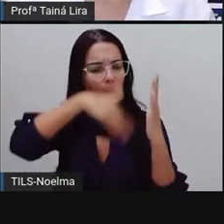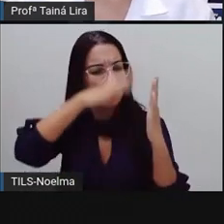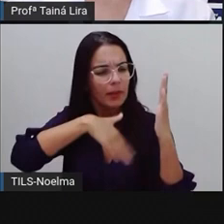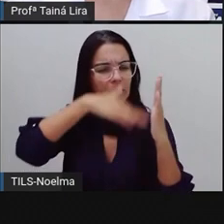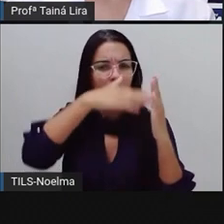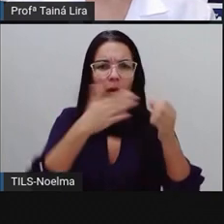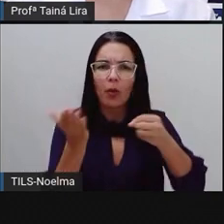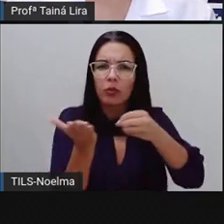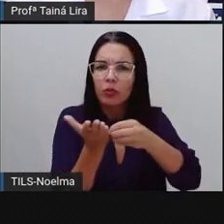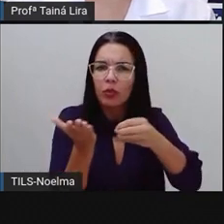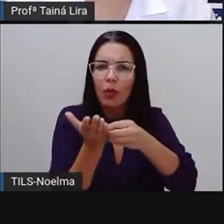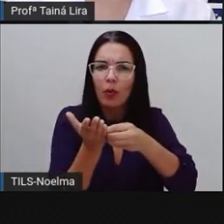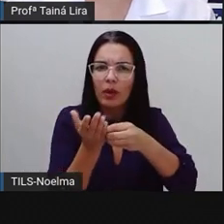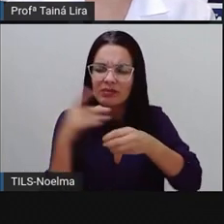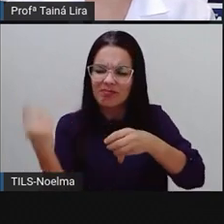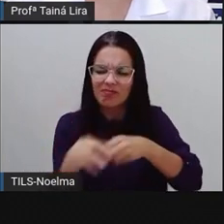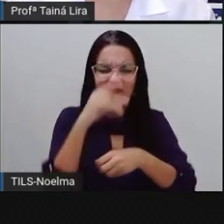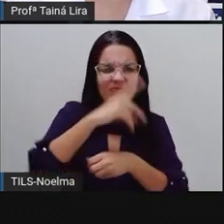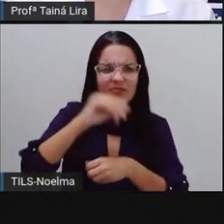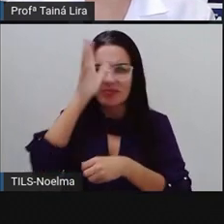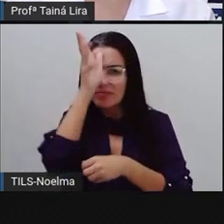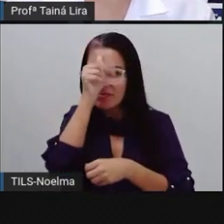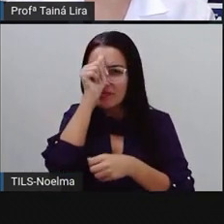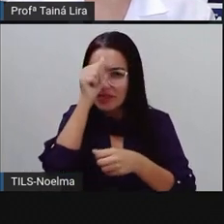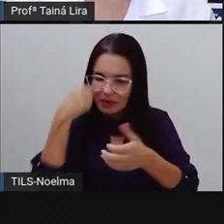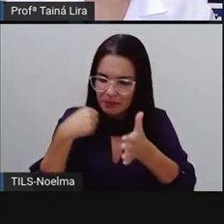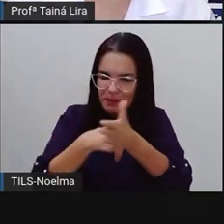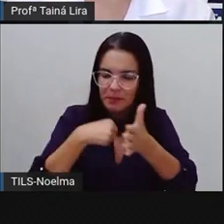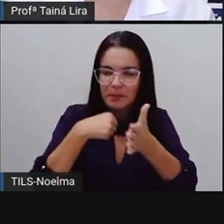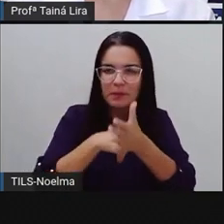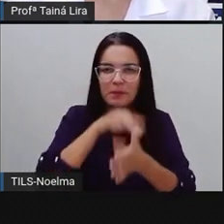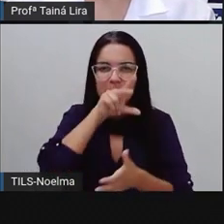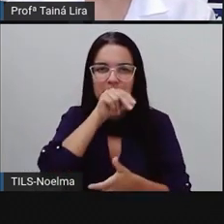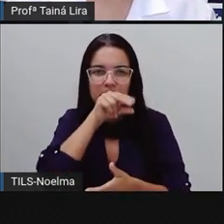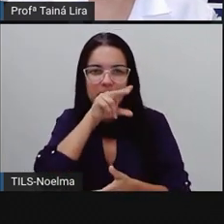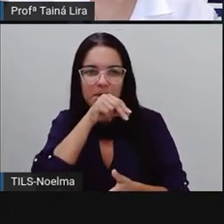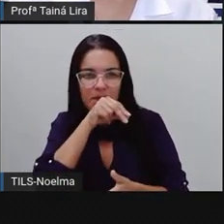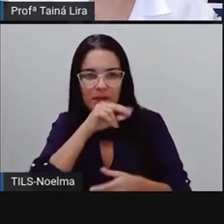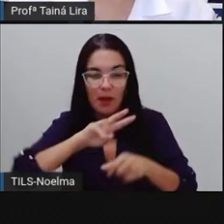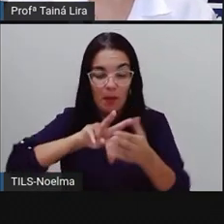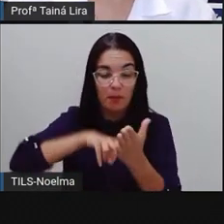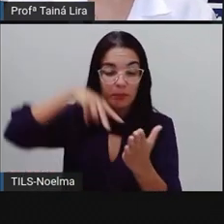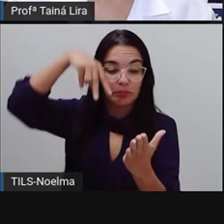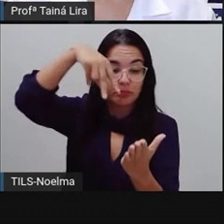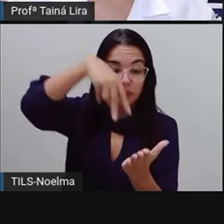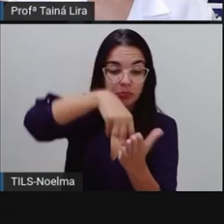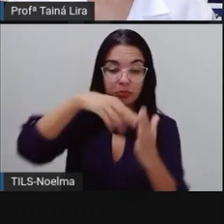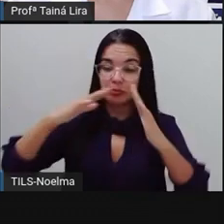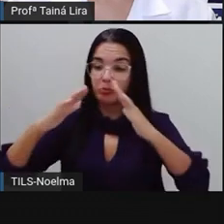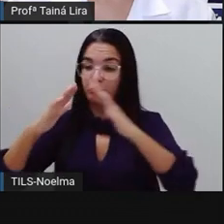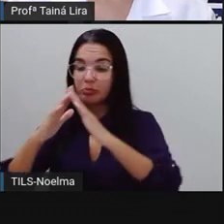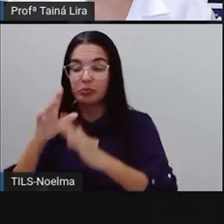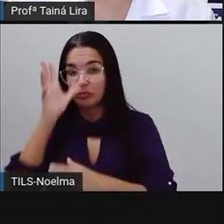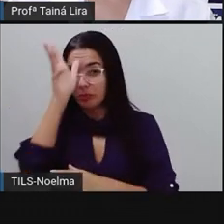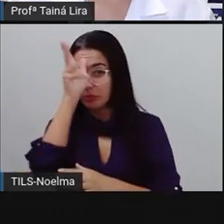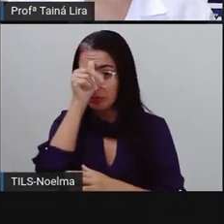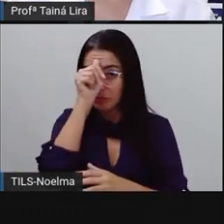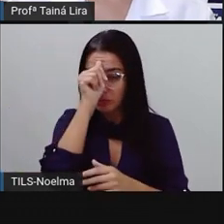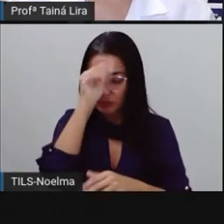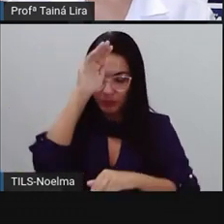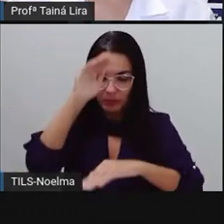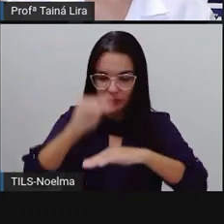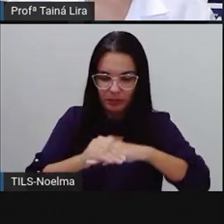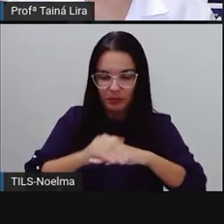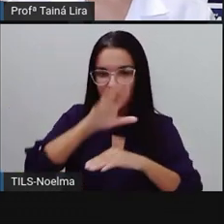o caneco, surrou a galinha, bateu no marreco, pulou do puleiro no pé do cavalo,